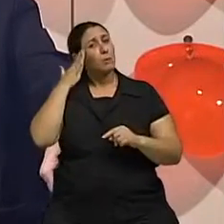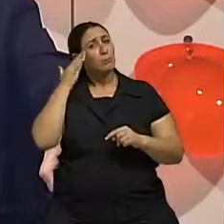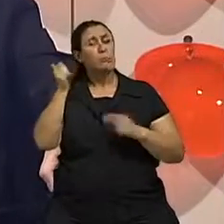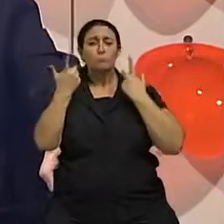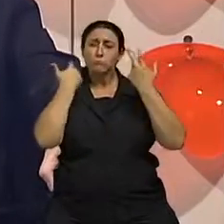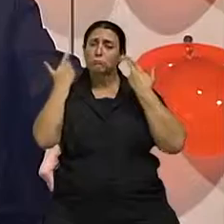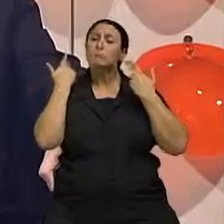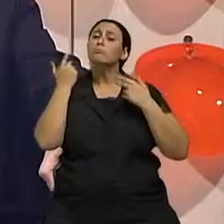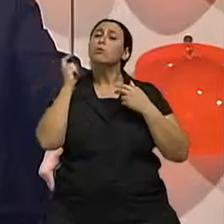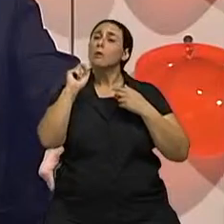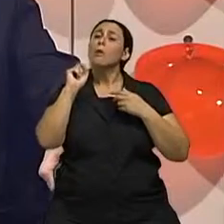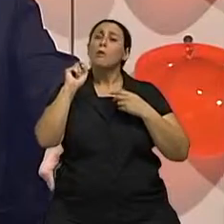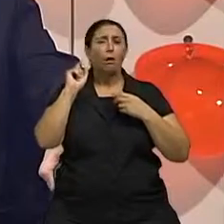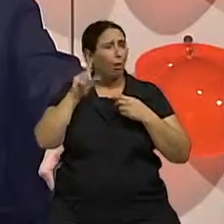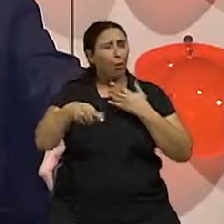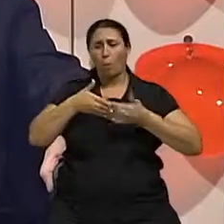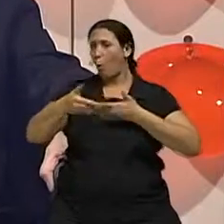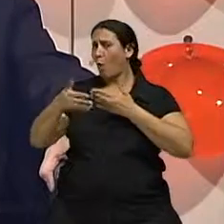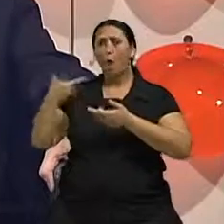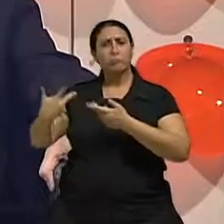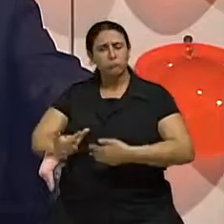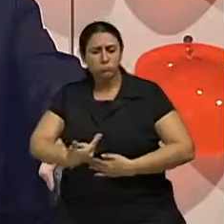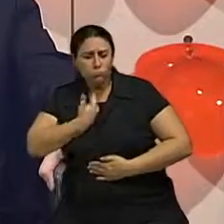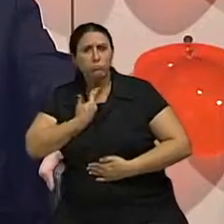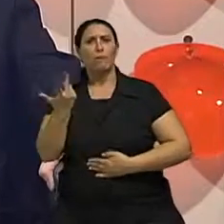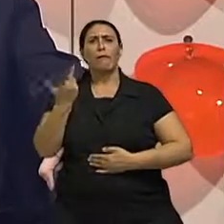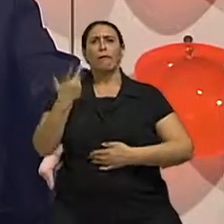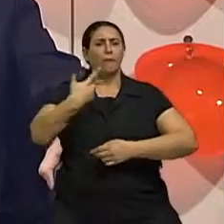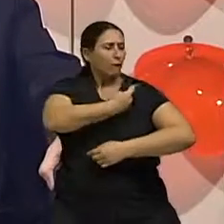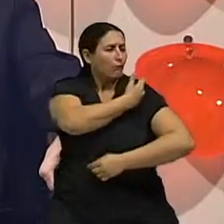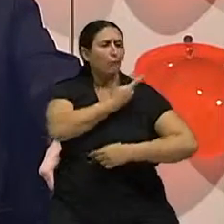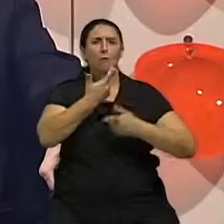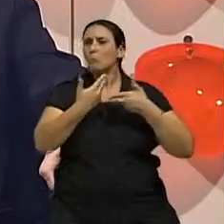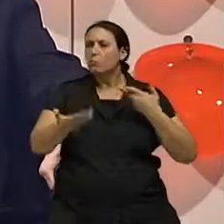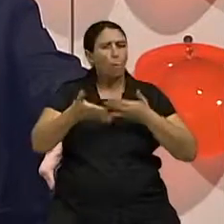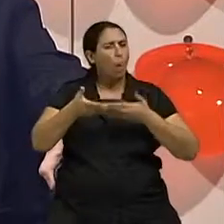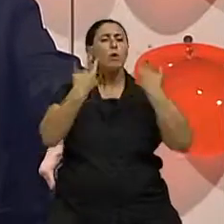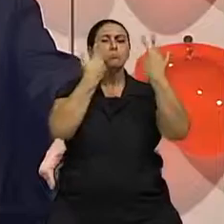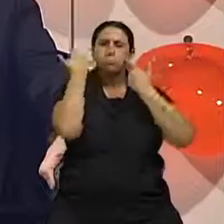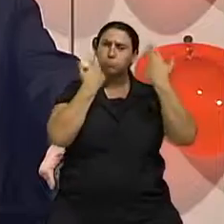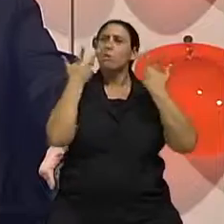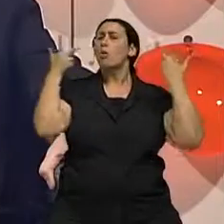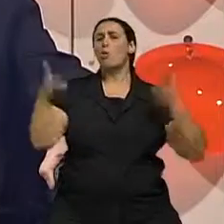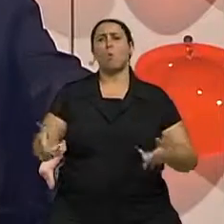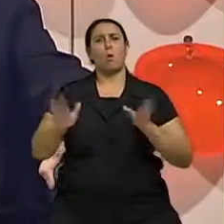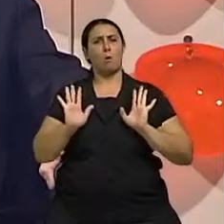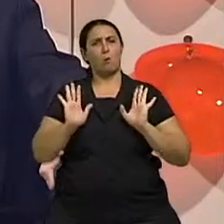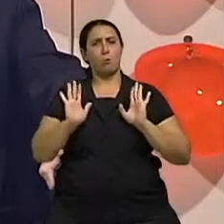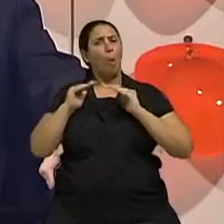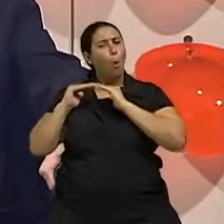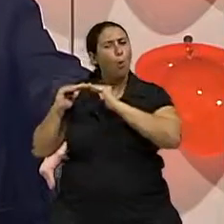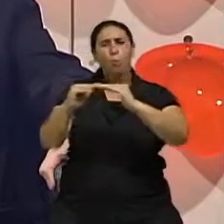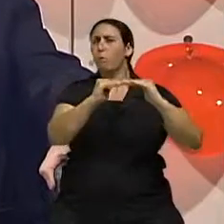especialidade, como qualquer outra, é uma especialidade médica, com todos os prós e todos os contras